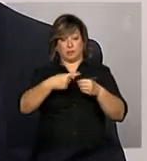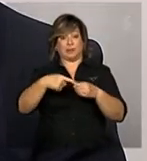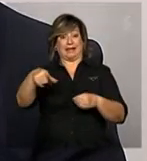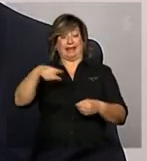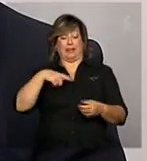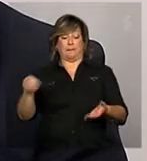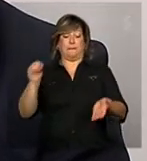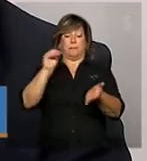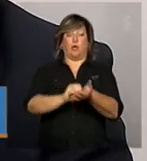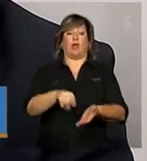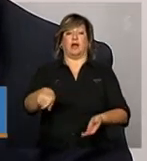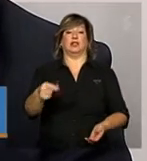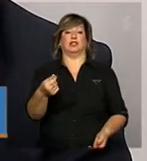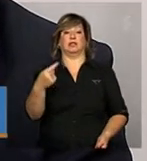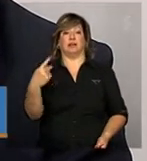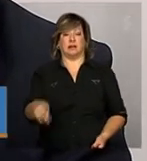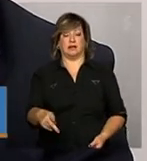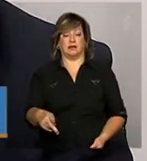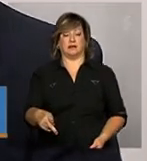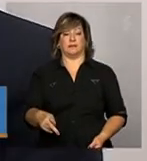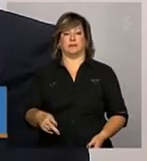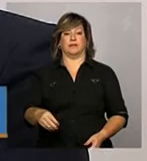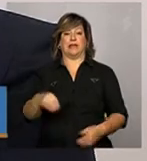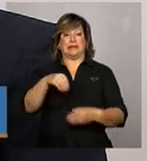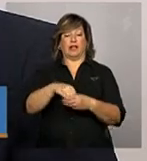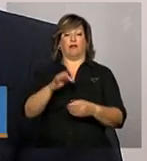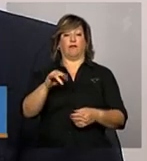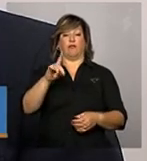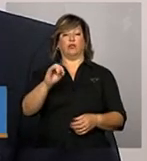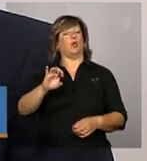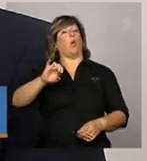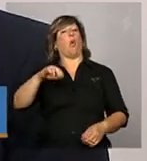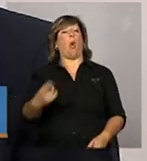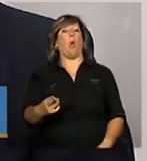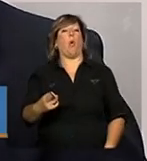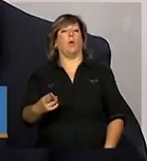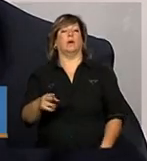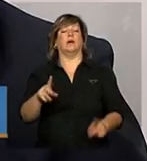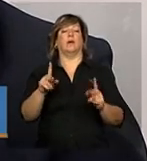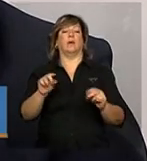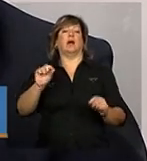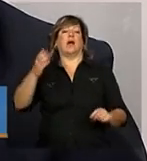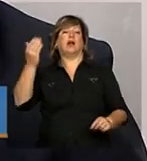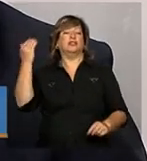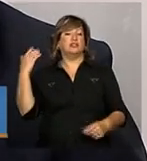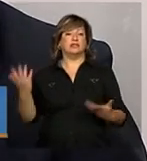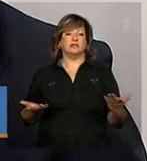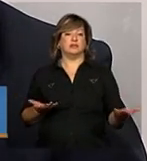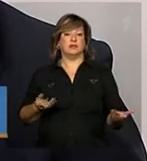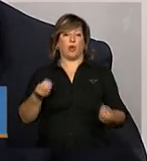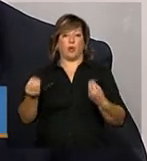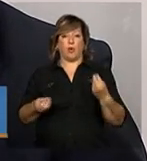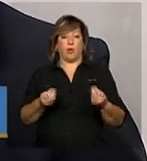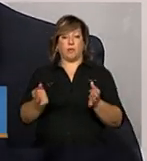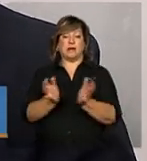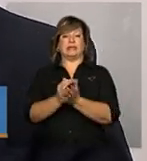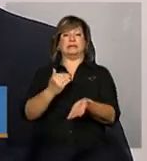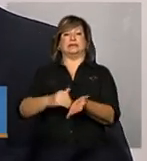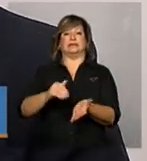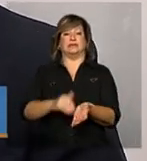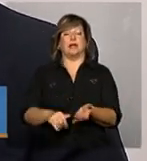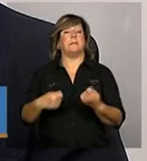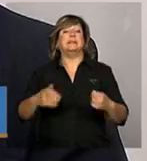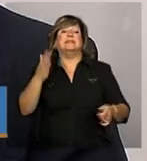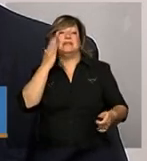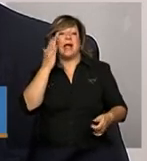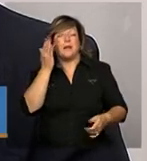na assistência social, se aquele recurso é alocado no fundo ou ainda está em uma lógica antiga de estar alocado em uma estrutura de secretaria. Então, a gente está